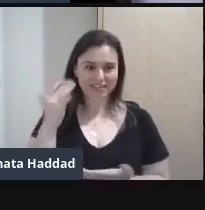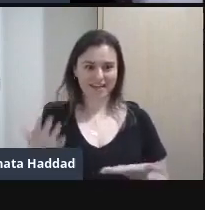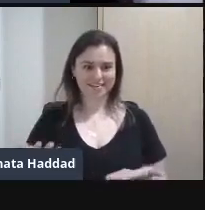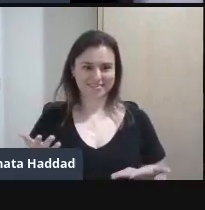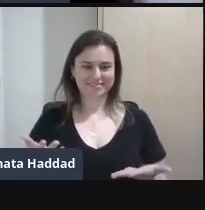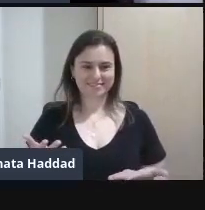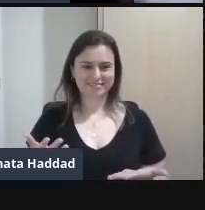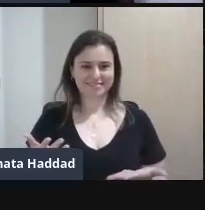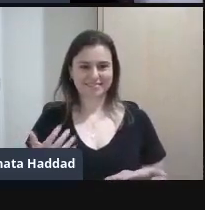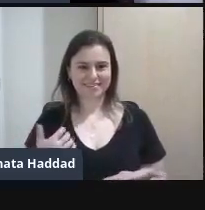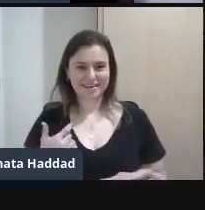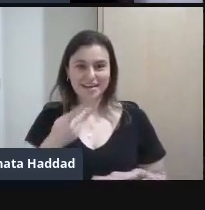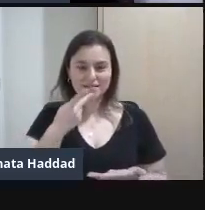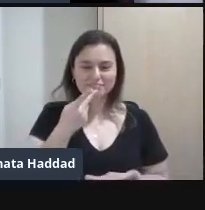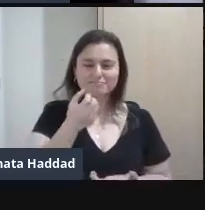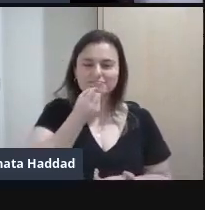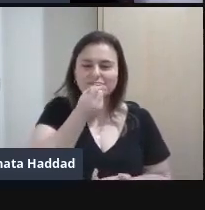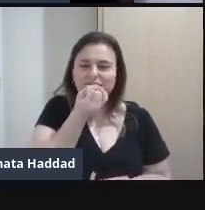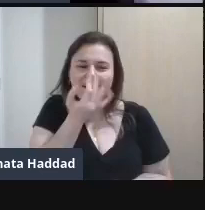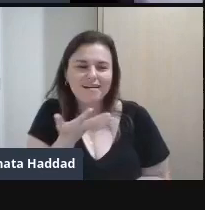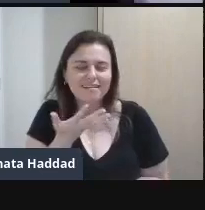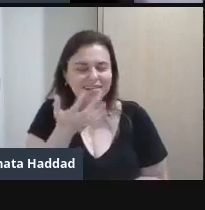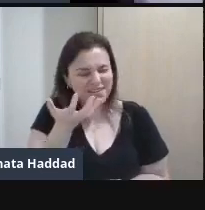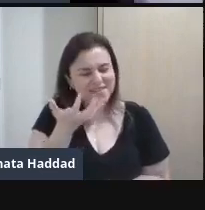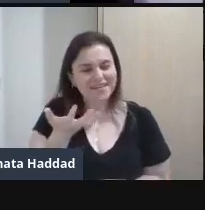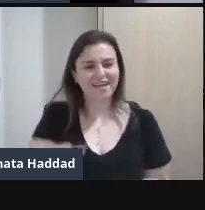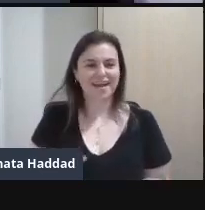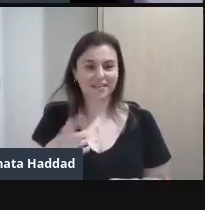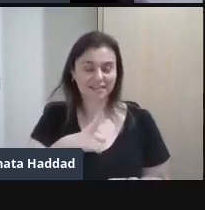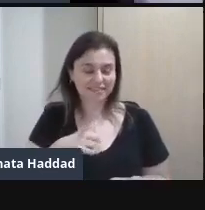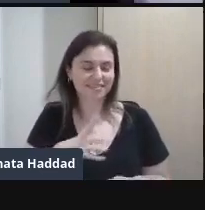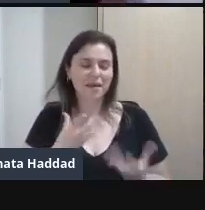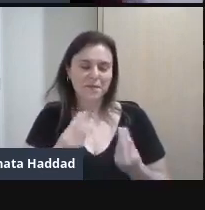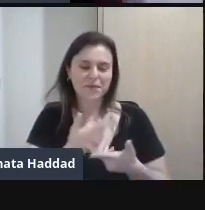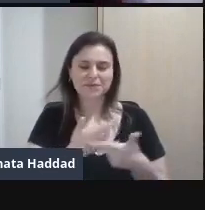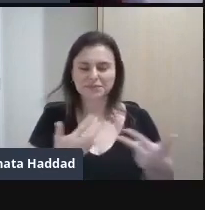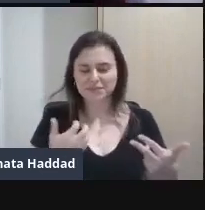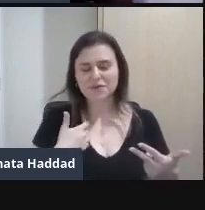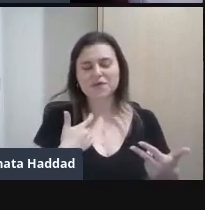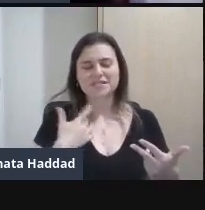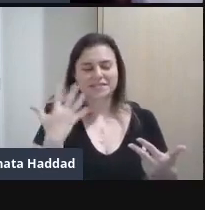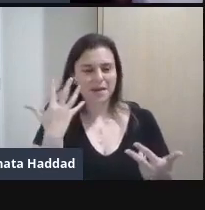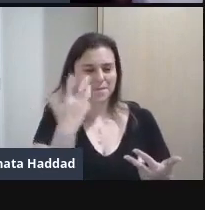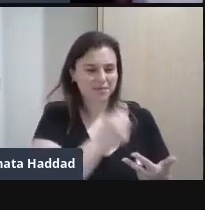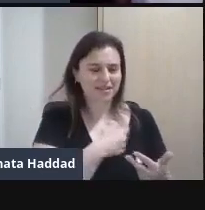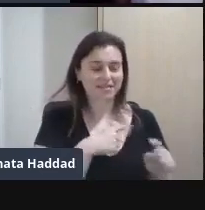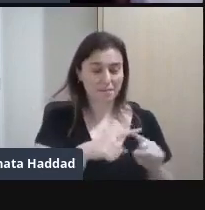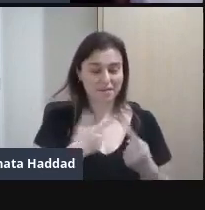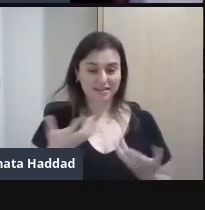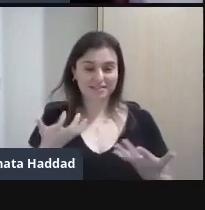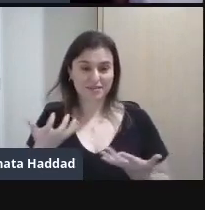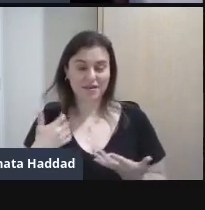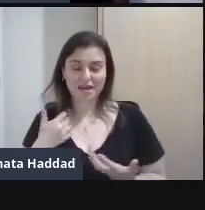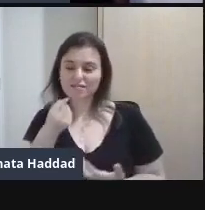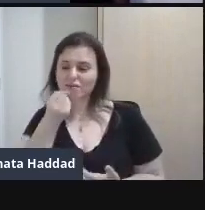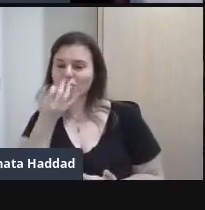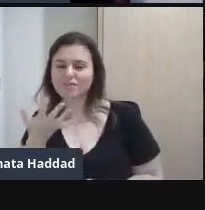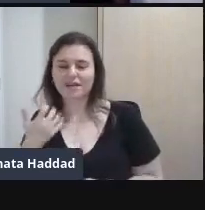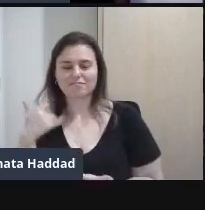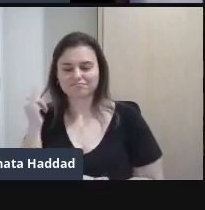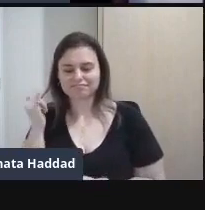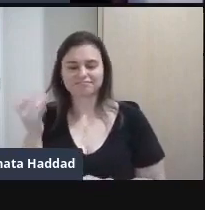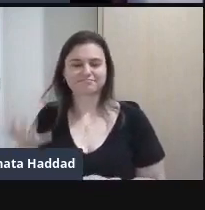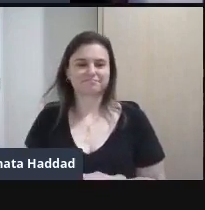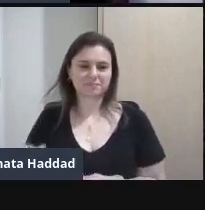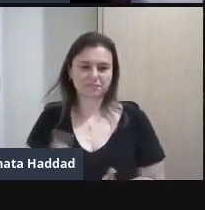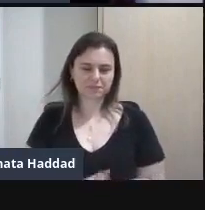verdade Nossa Tem tanta coisa linda Assim como Da Marina Colassante Que a gente quer contar Eu gosto muito de contar Vou escrever também Mas